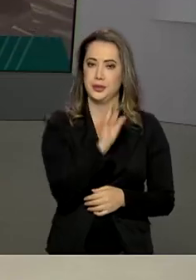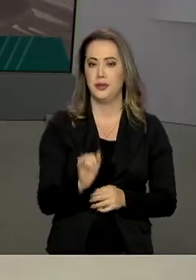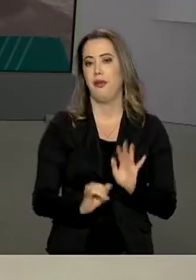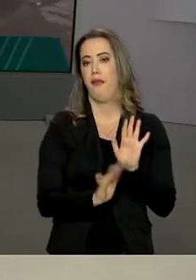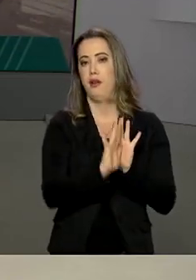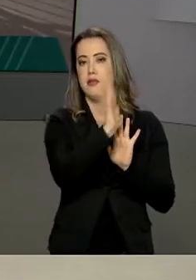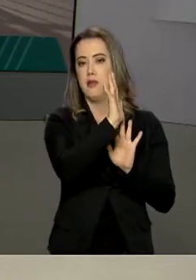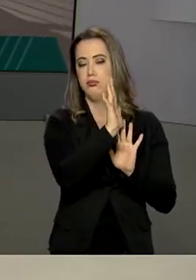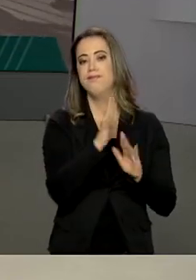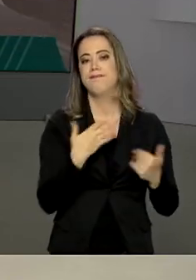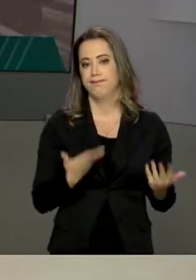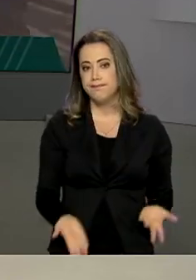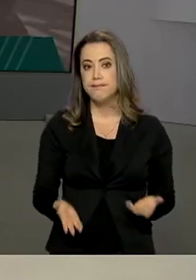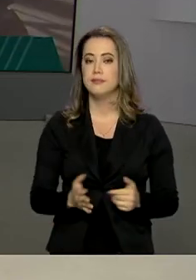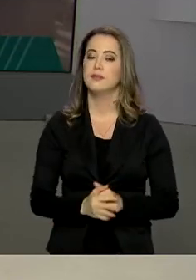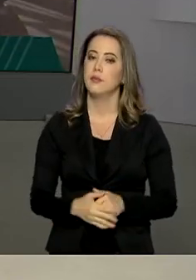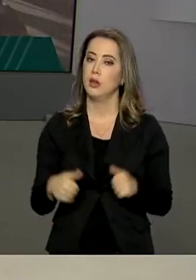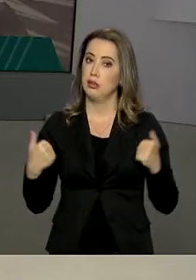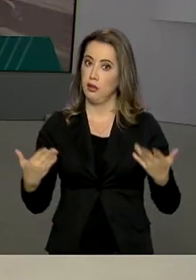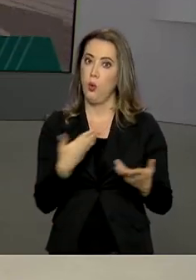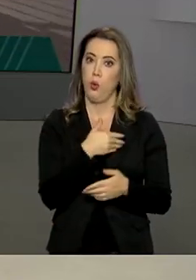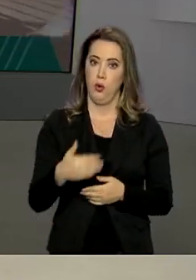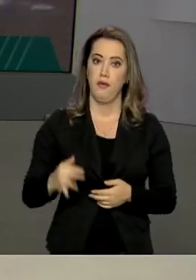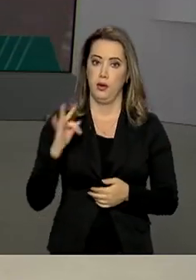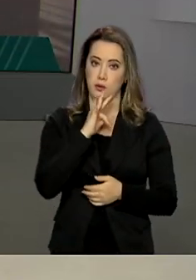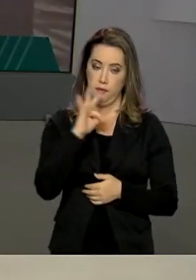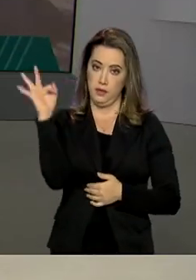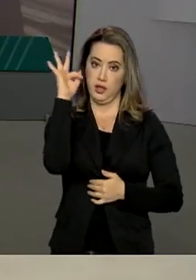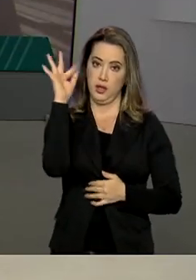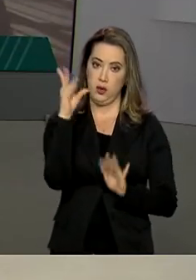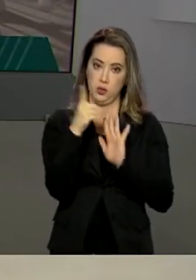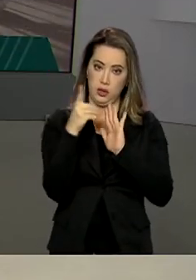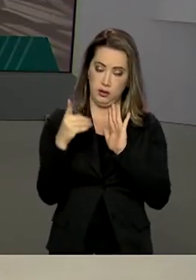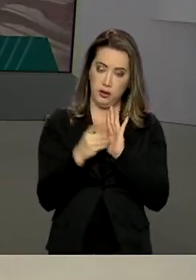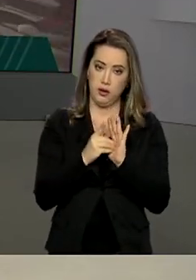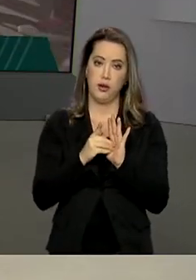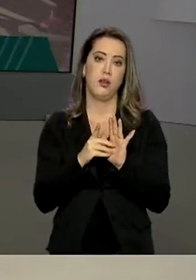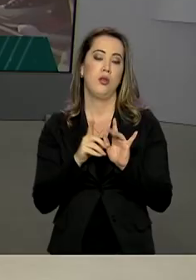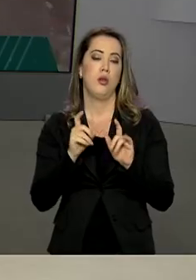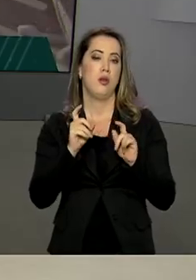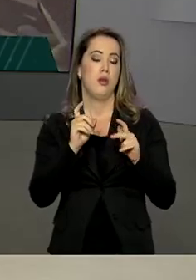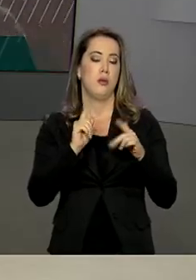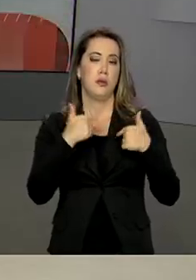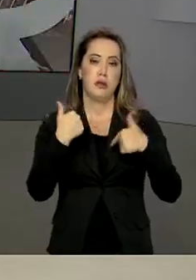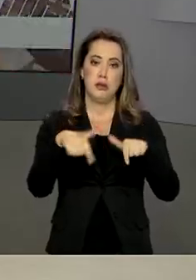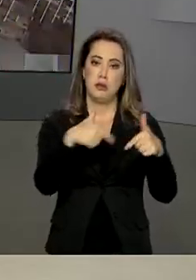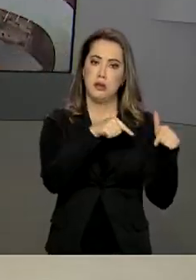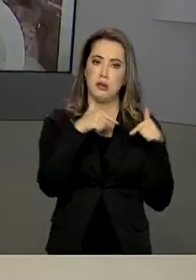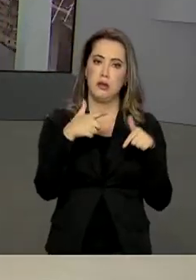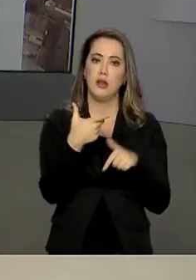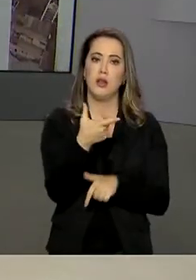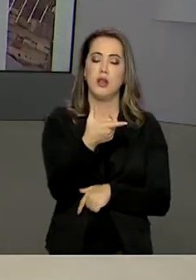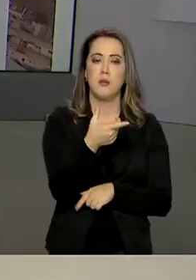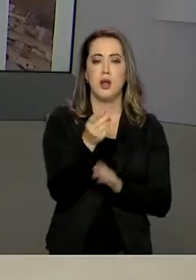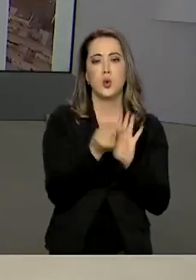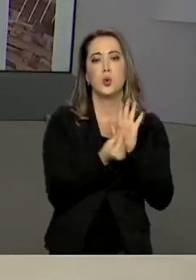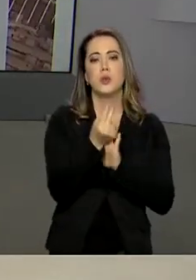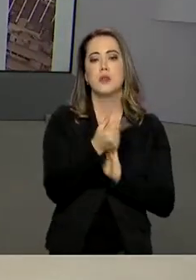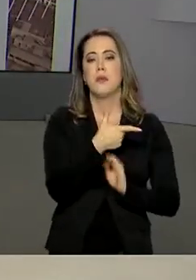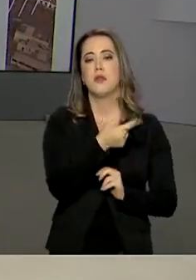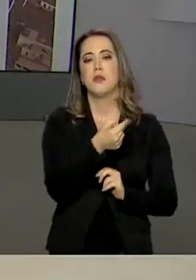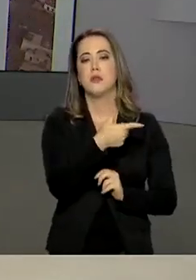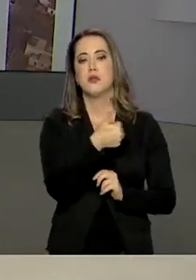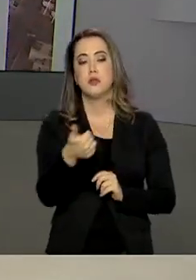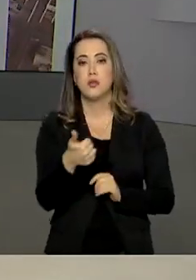E o governo federal publicou um decreto para a execução provisória do orçamento de 2021. A medida estabelece a